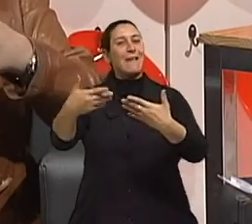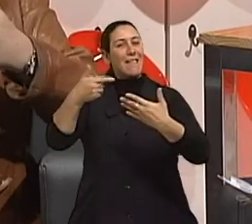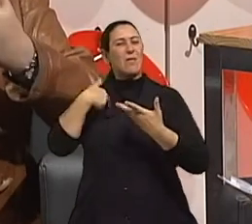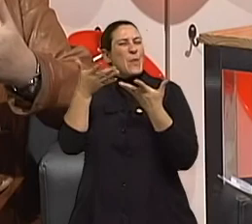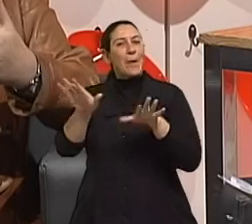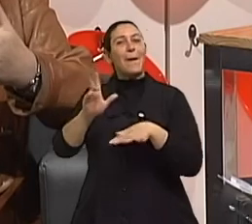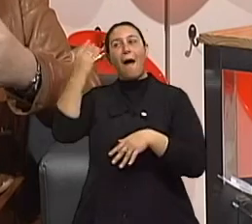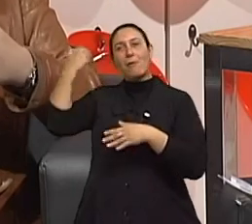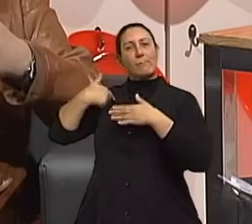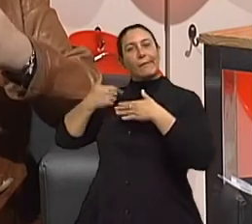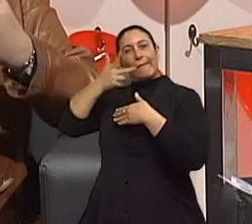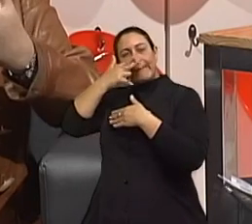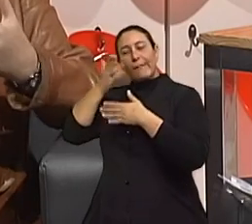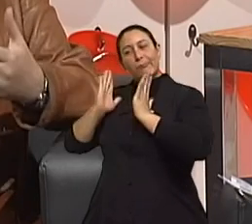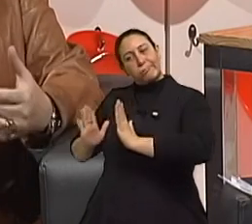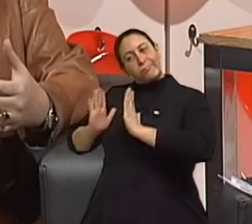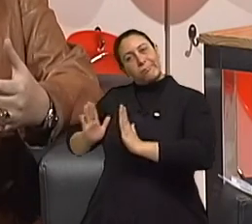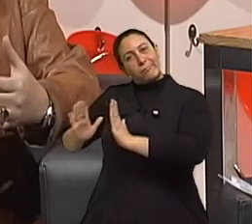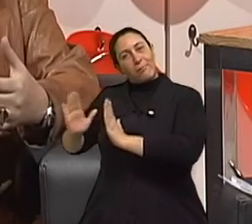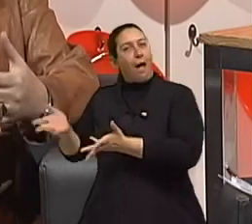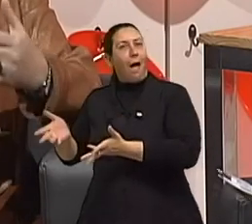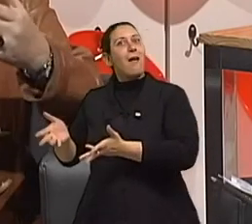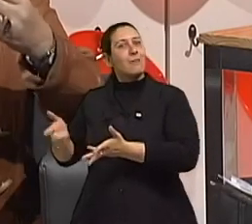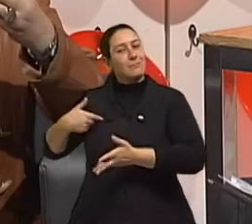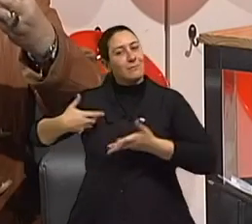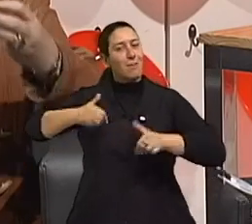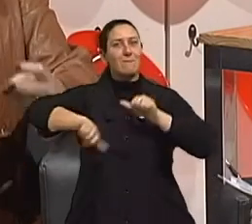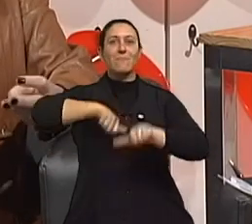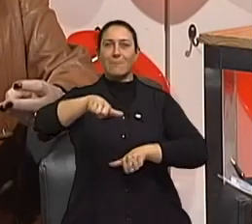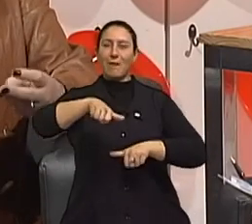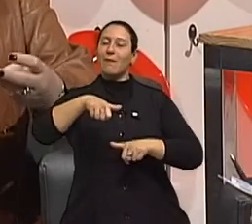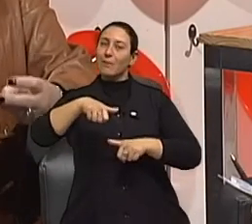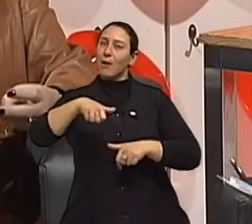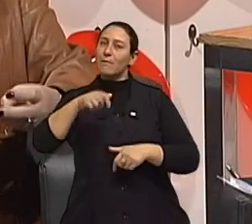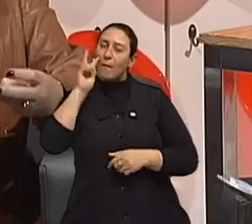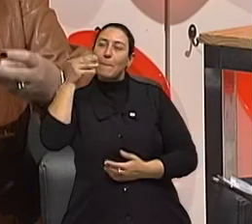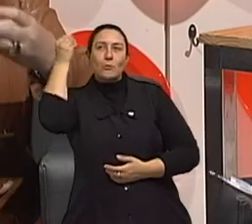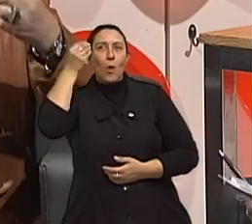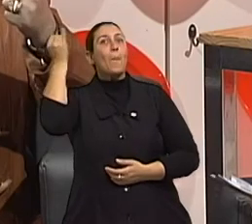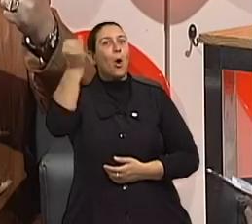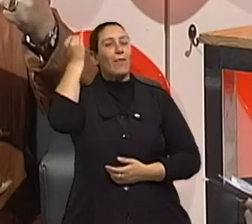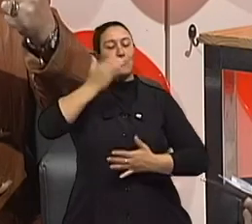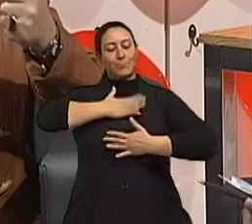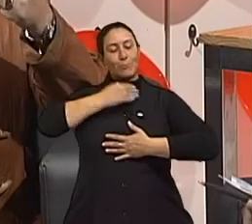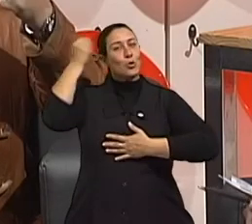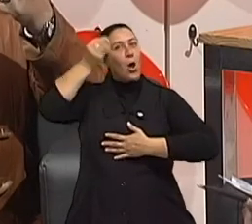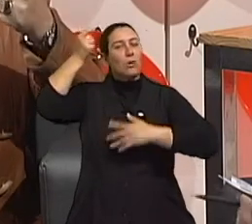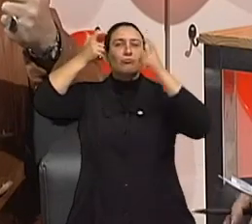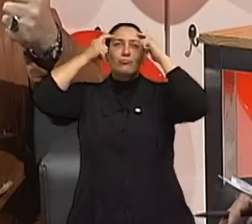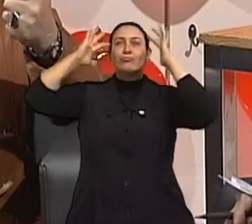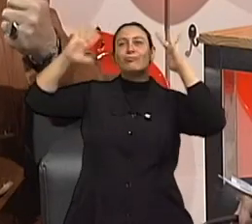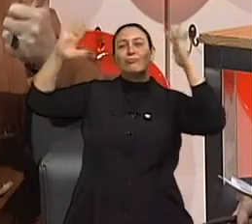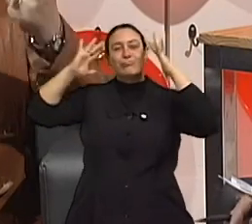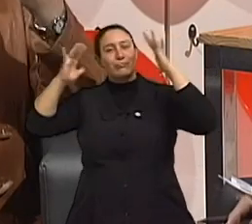colocar num outro lugar. Isso é extremamente importante do ponto de vista psicológico, né? Para poder continuar